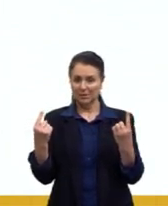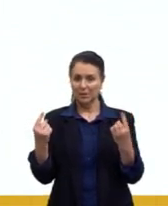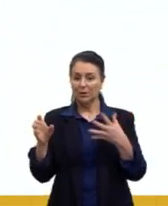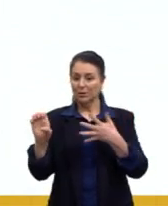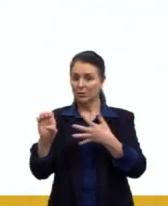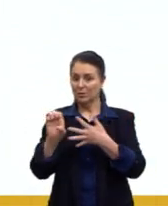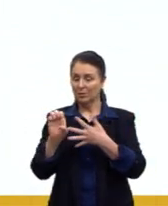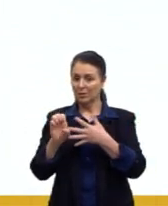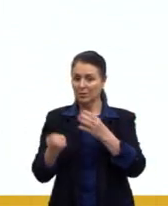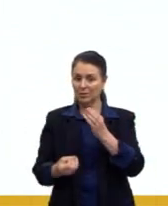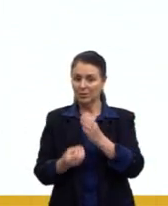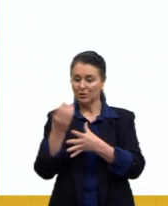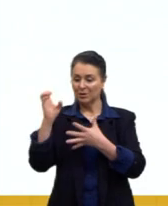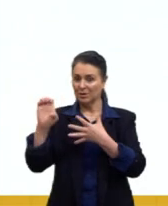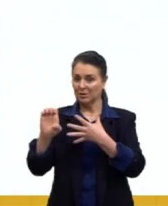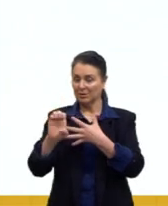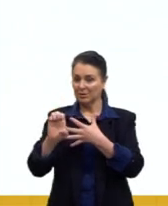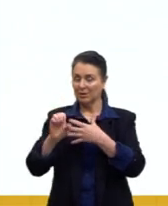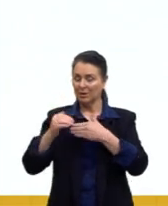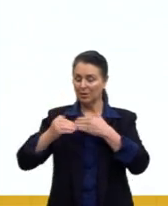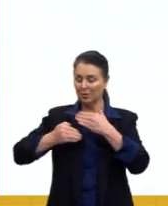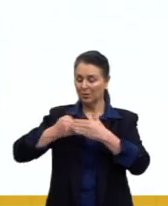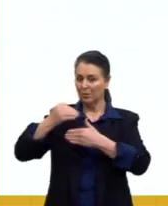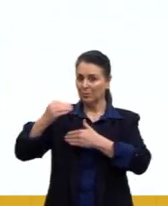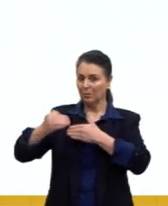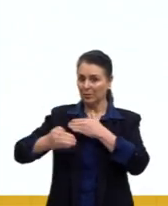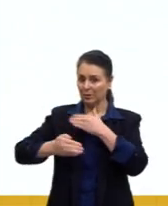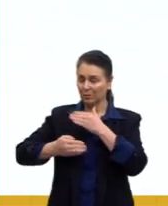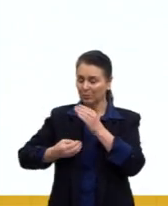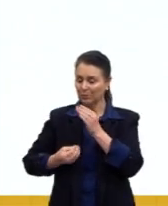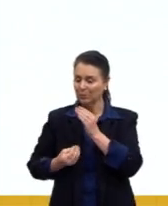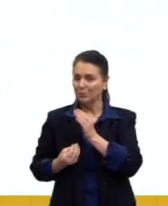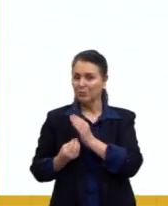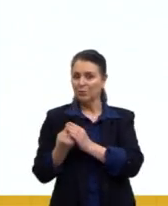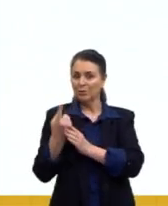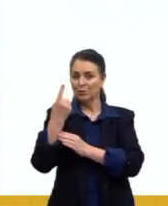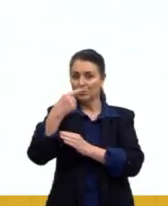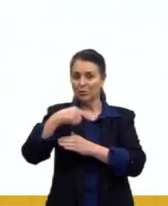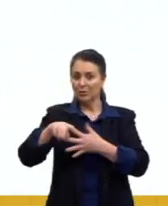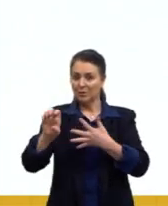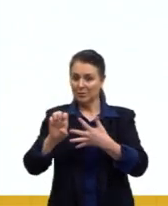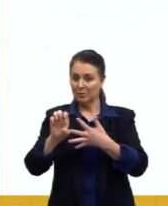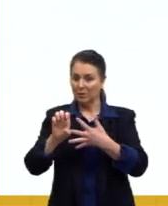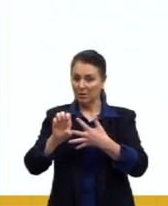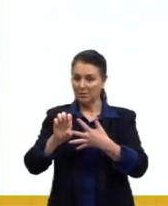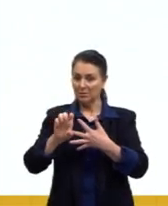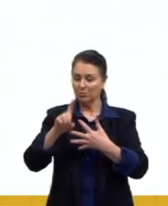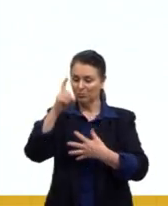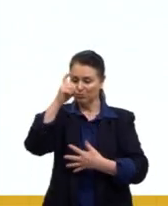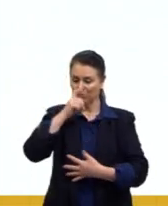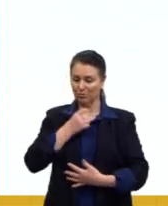espécies é que é um processo de formação de novas espécies de seres vivos.